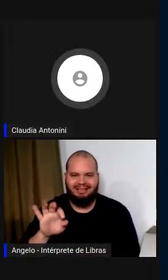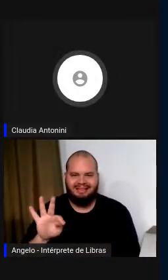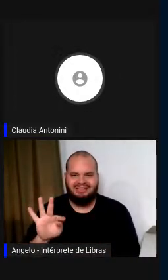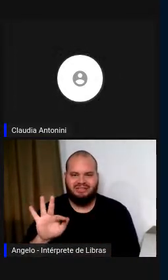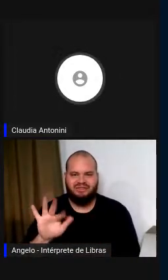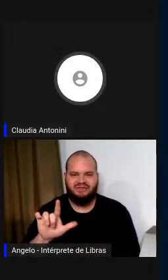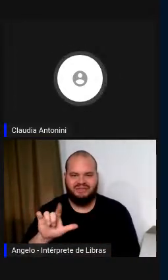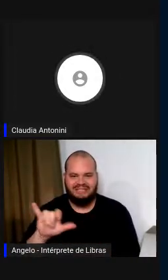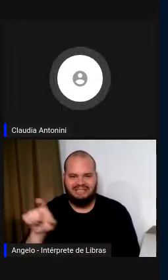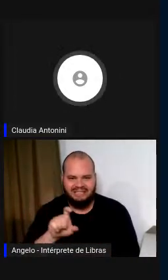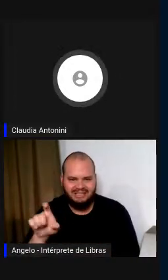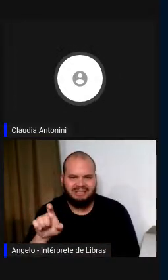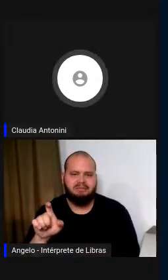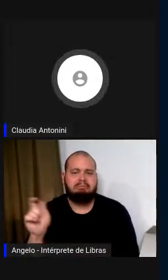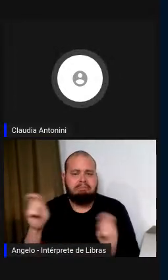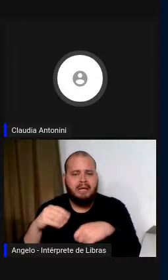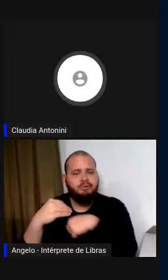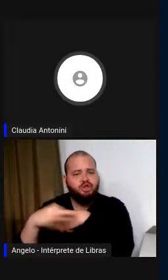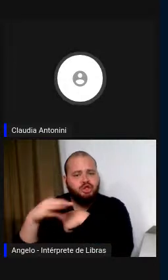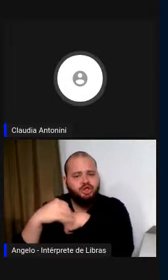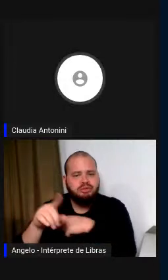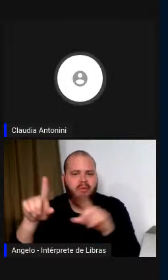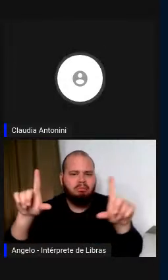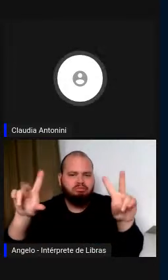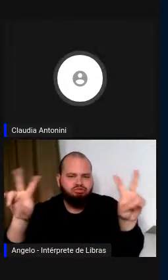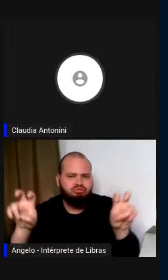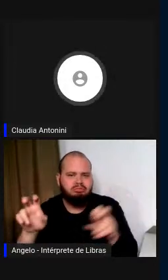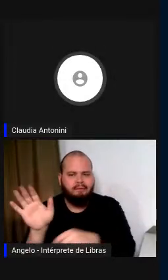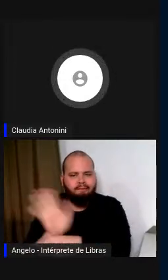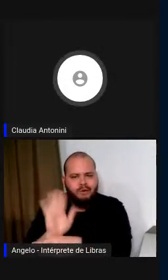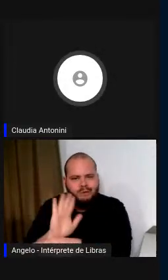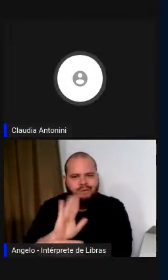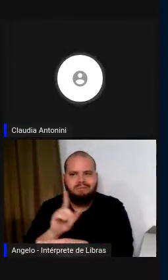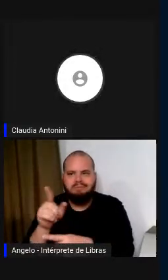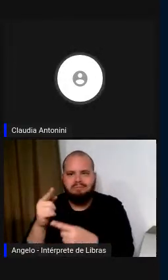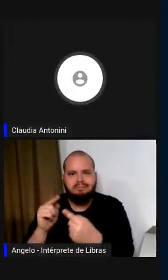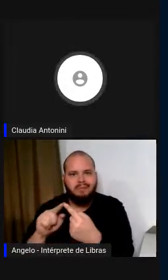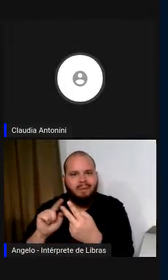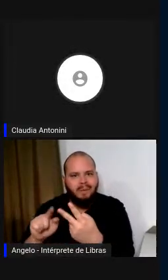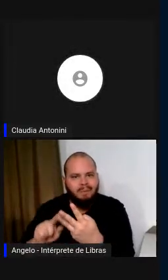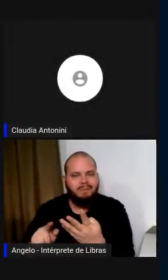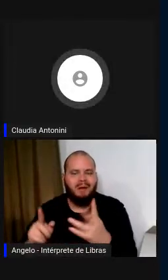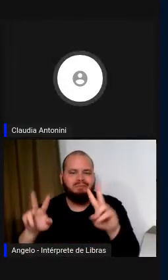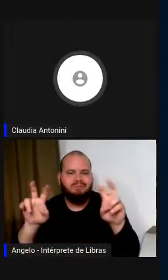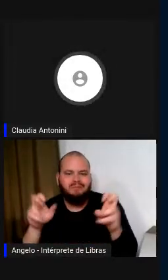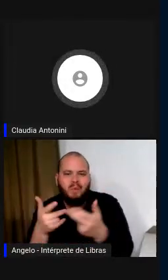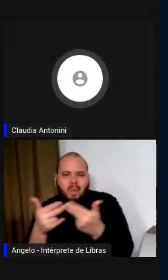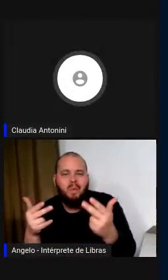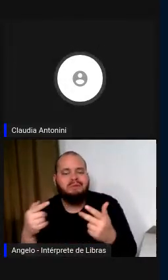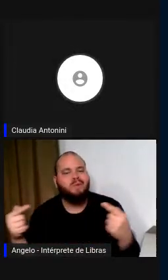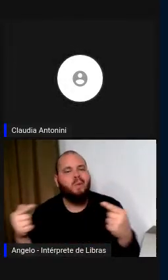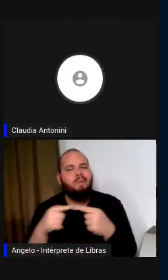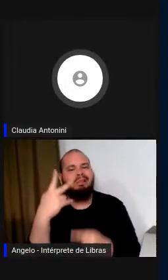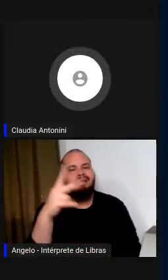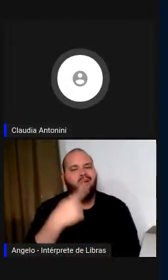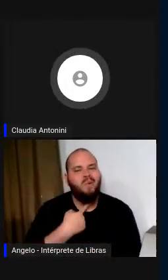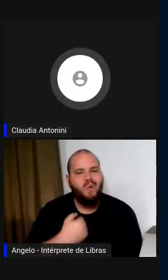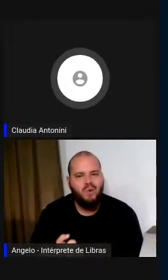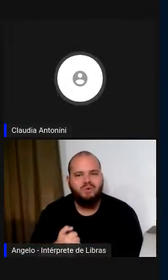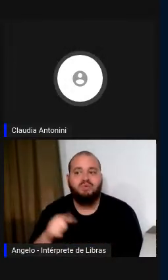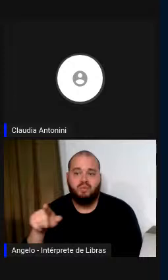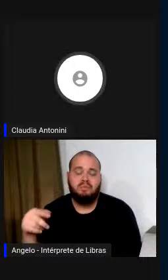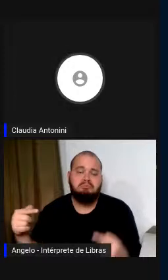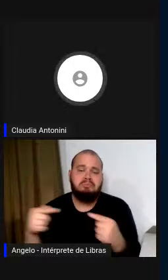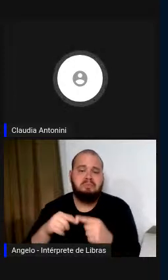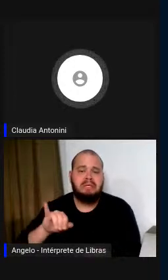respondem aos gostos que temos, a inteligência artificial que é já suficientemente avançada, segundo o